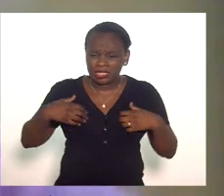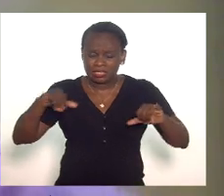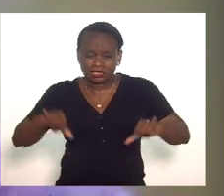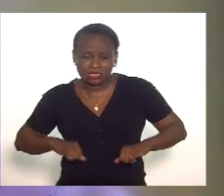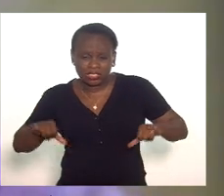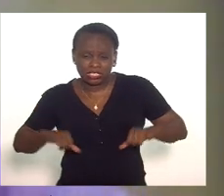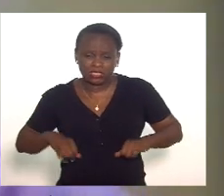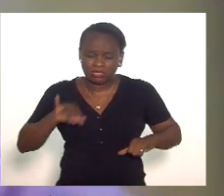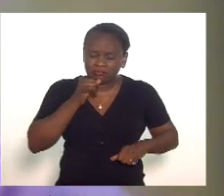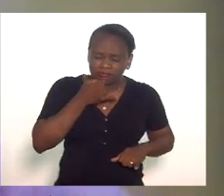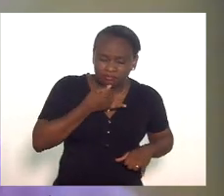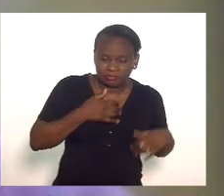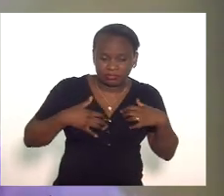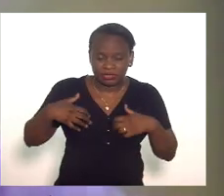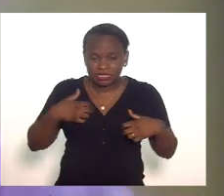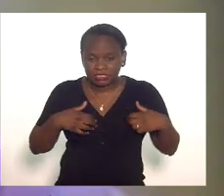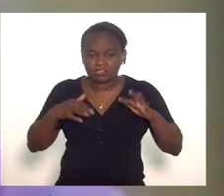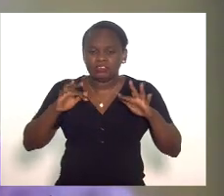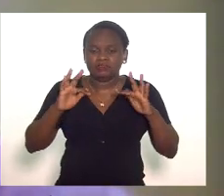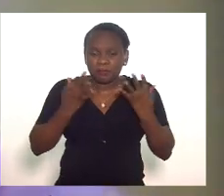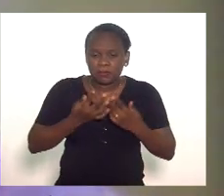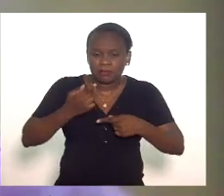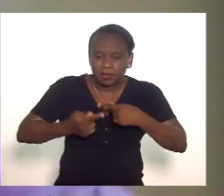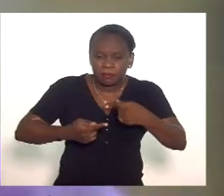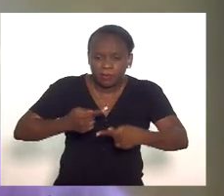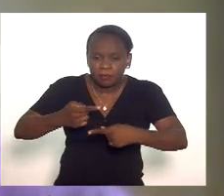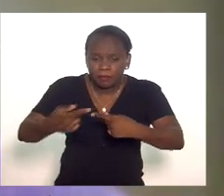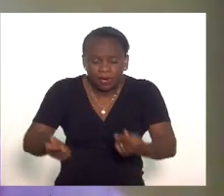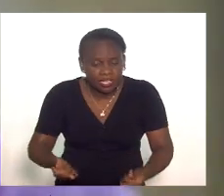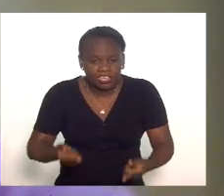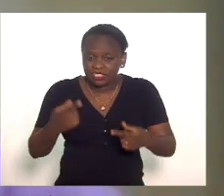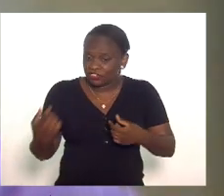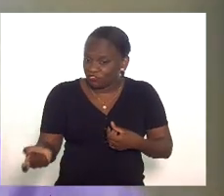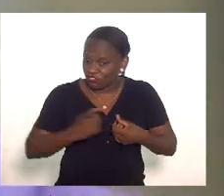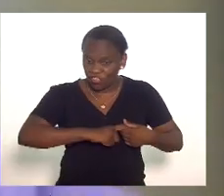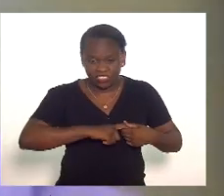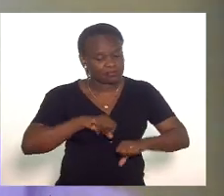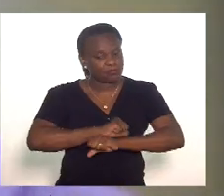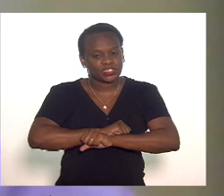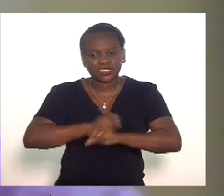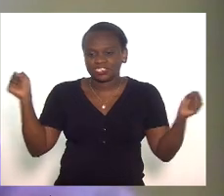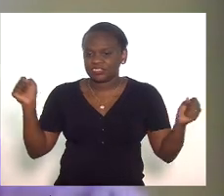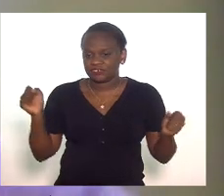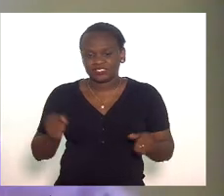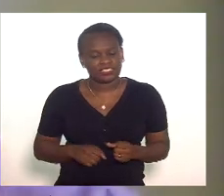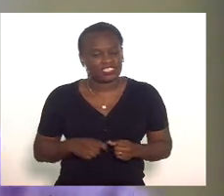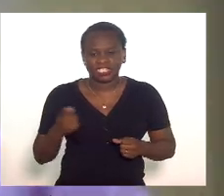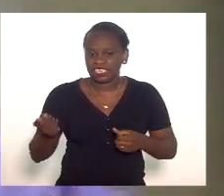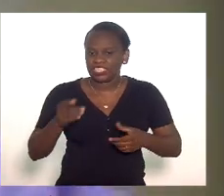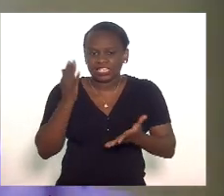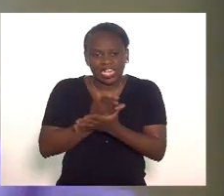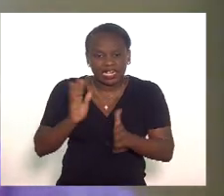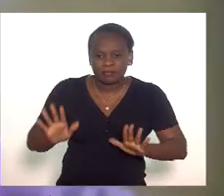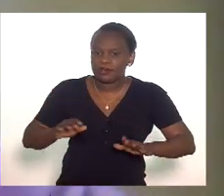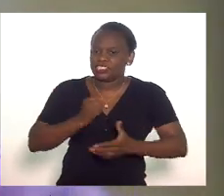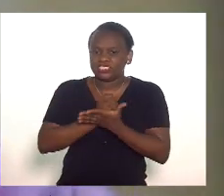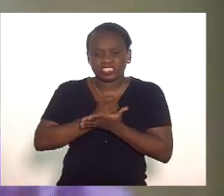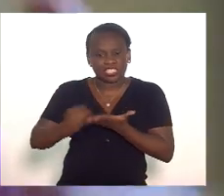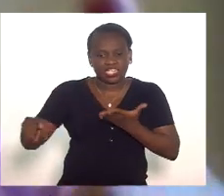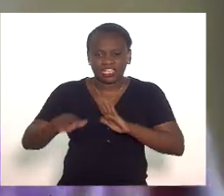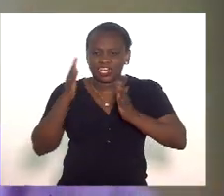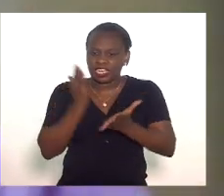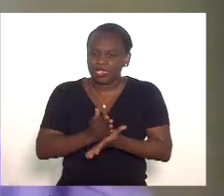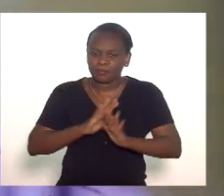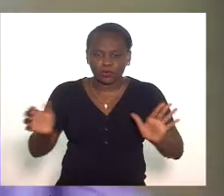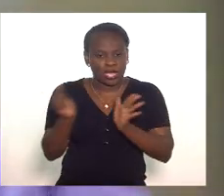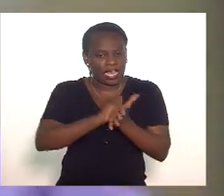sofrimento que vai ficar geração após geração isto não se recupera isto não se elimina isto não